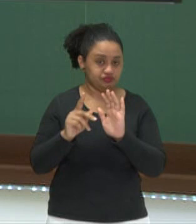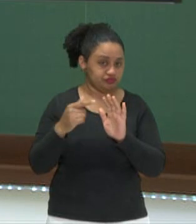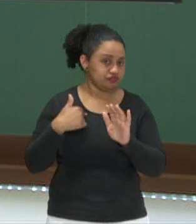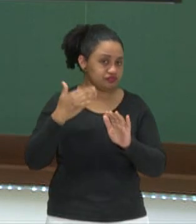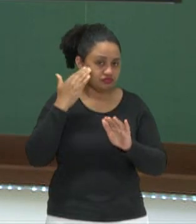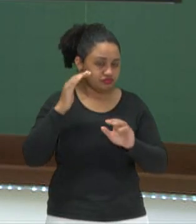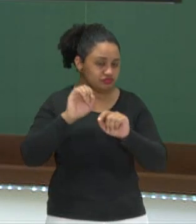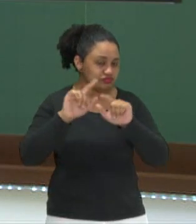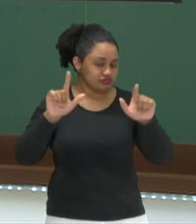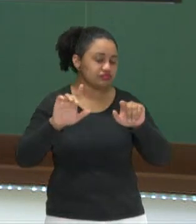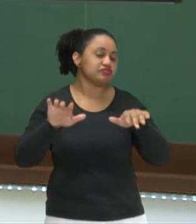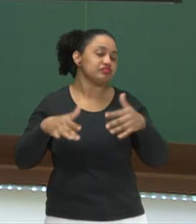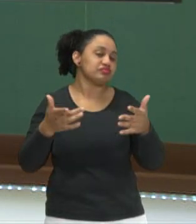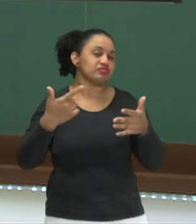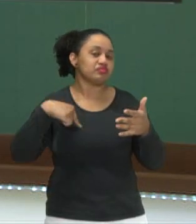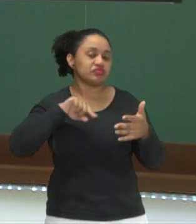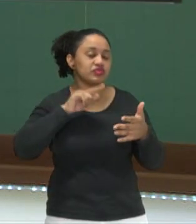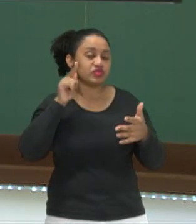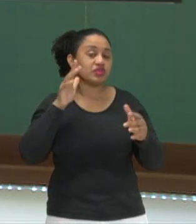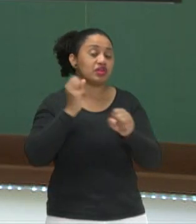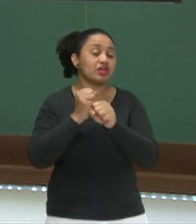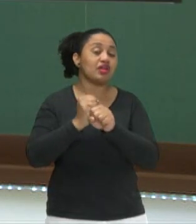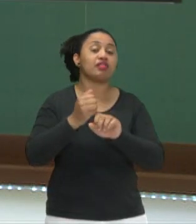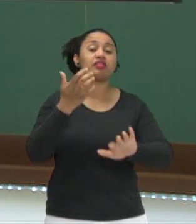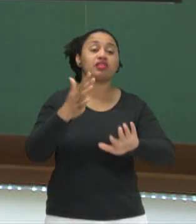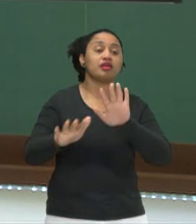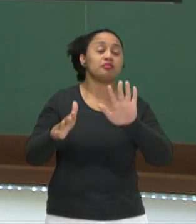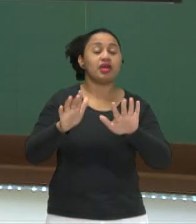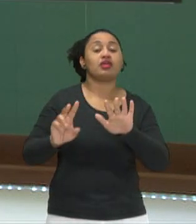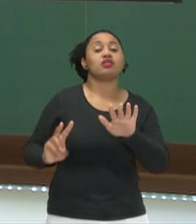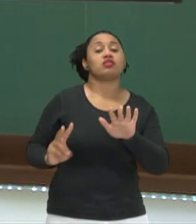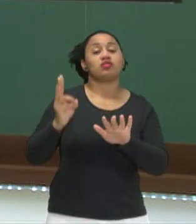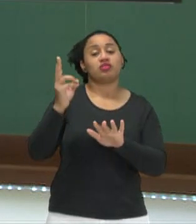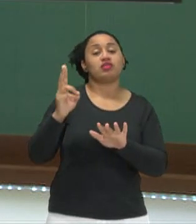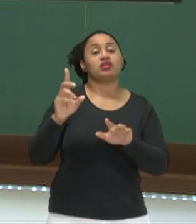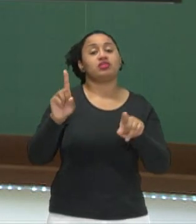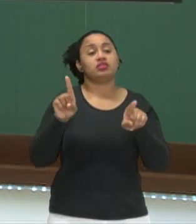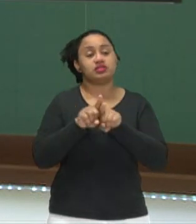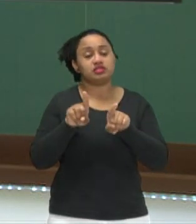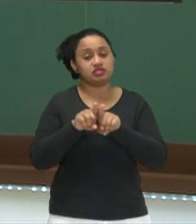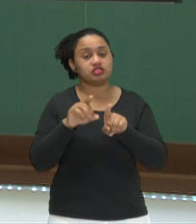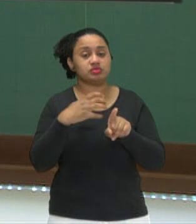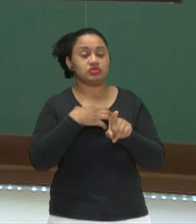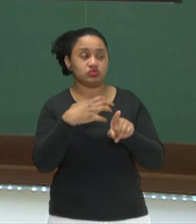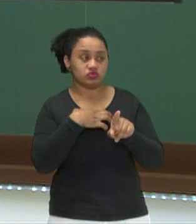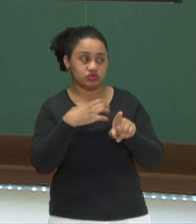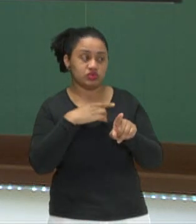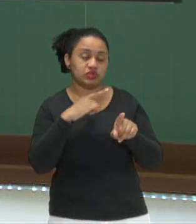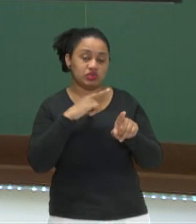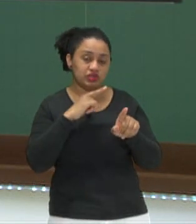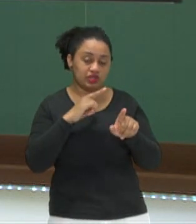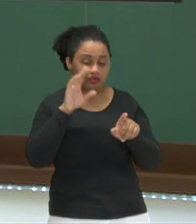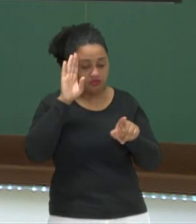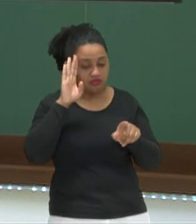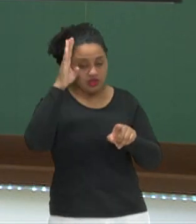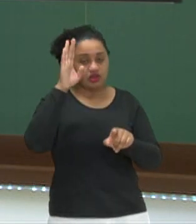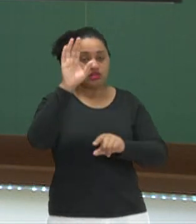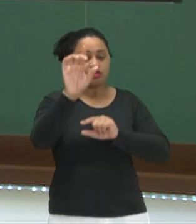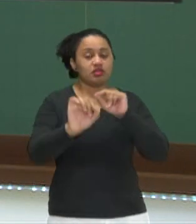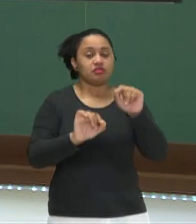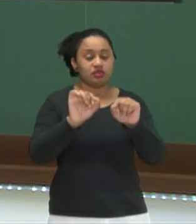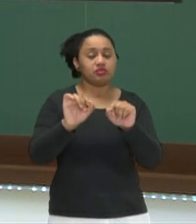Tranquilo? Então, pra gente poder calcular, depende exatamente dos valores e dos formatos que nós vamos ter, principalmente